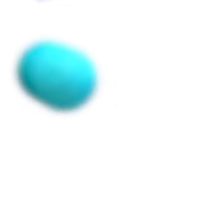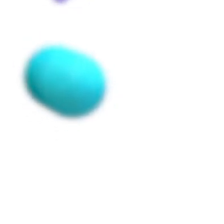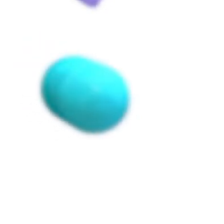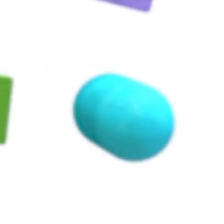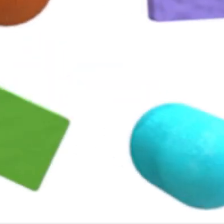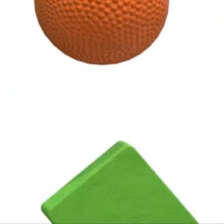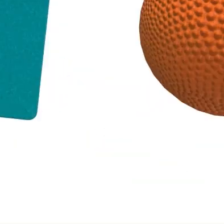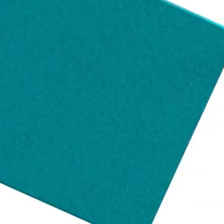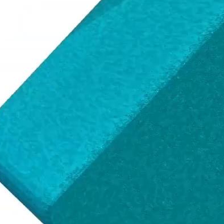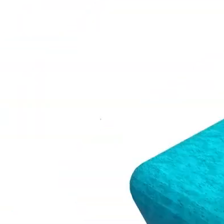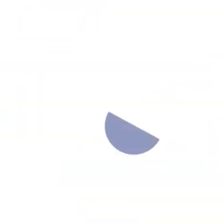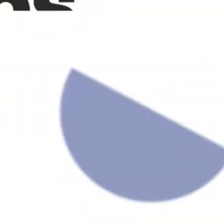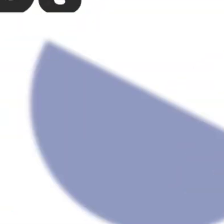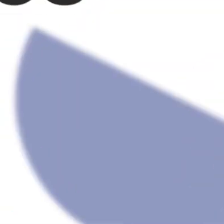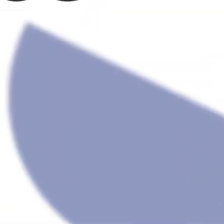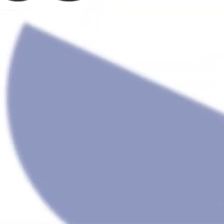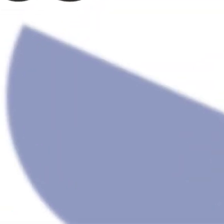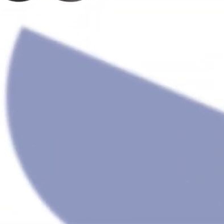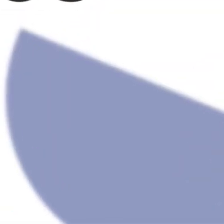Transcrição Quintena